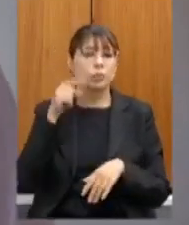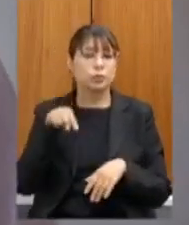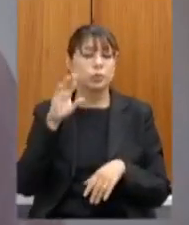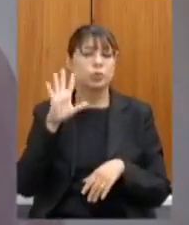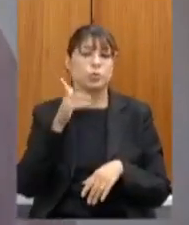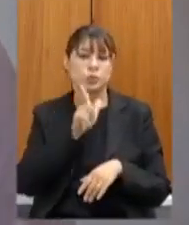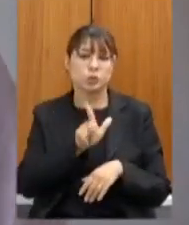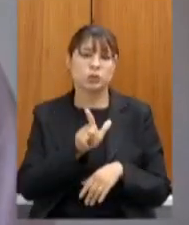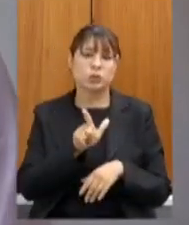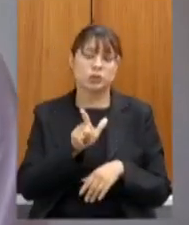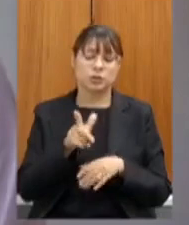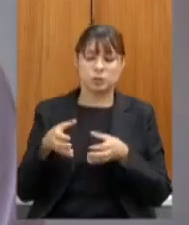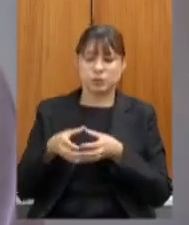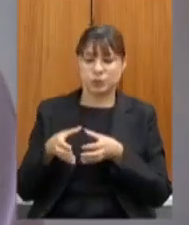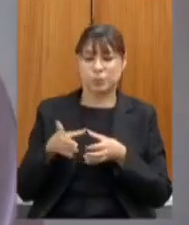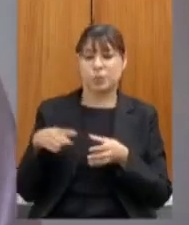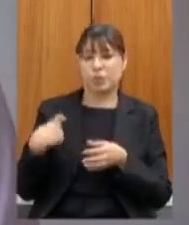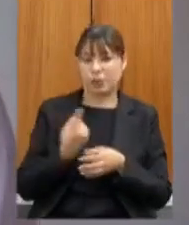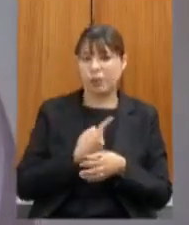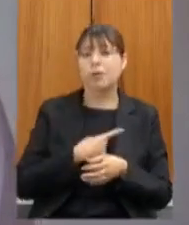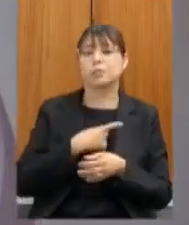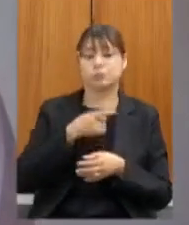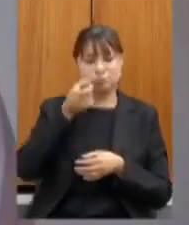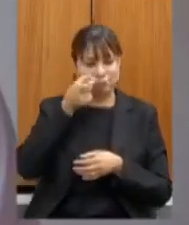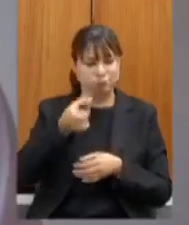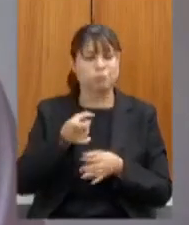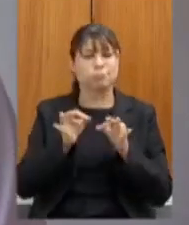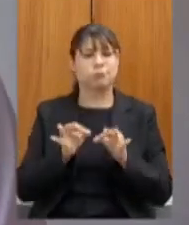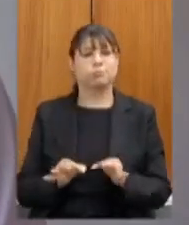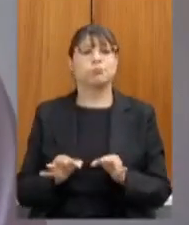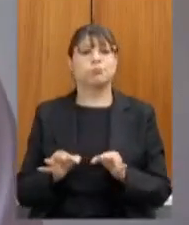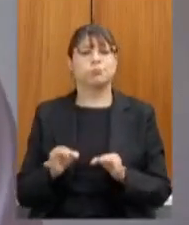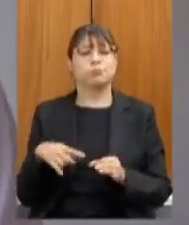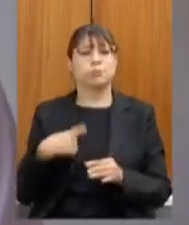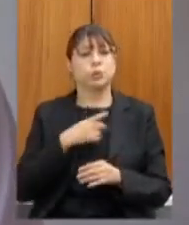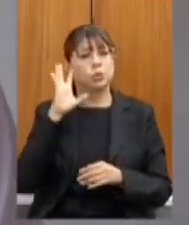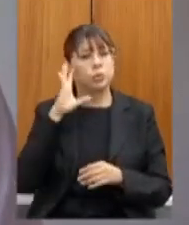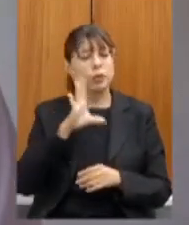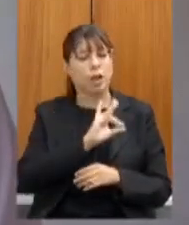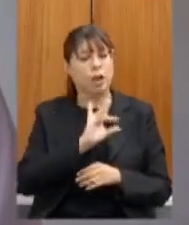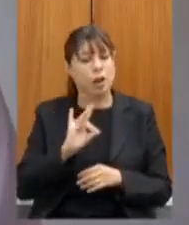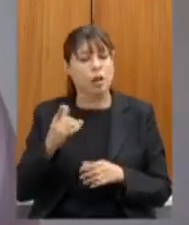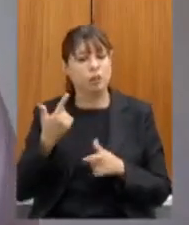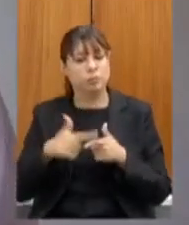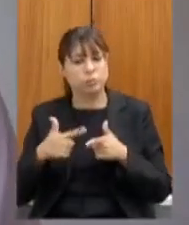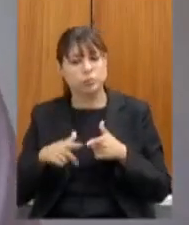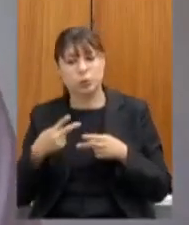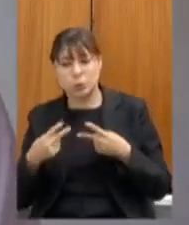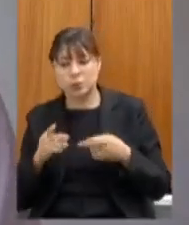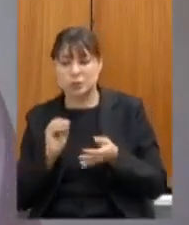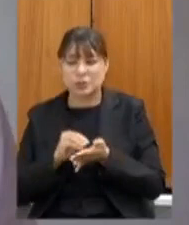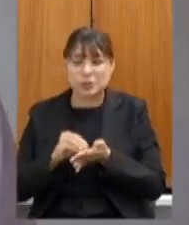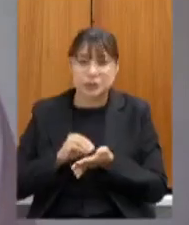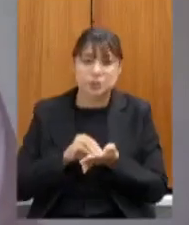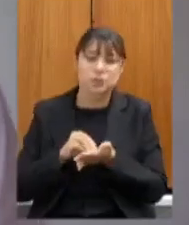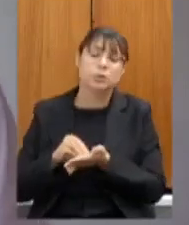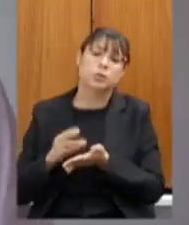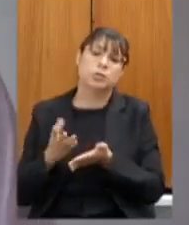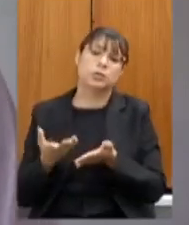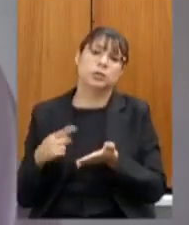dormiu literalmente a gente está resolvendo cada um cada uma das pendências ainda fica também